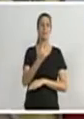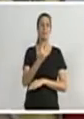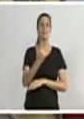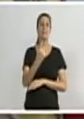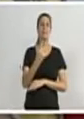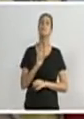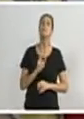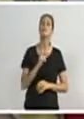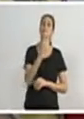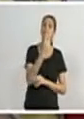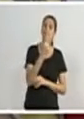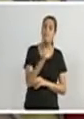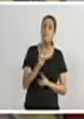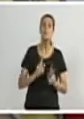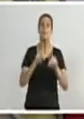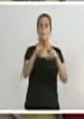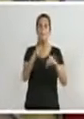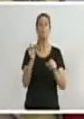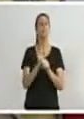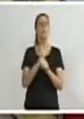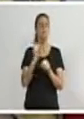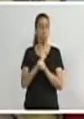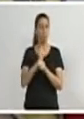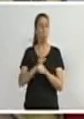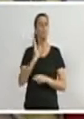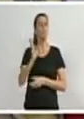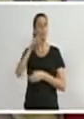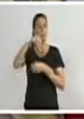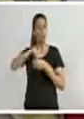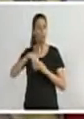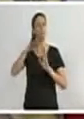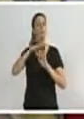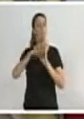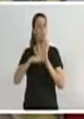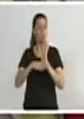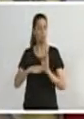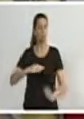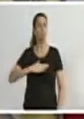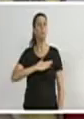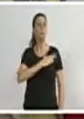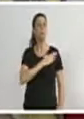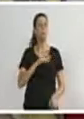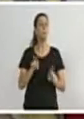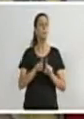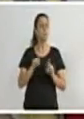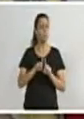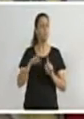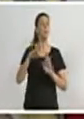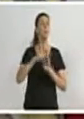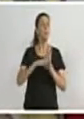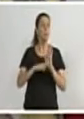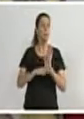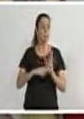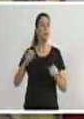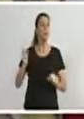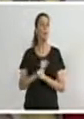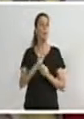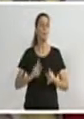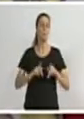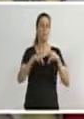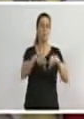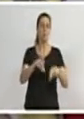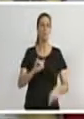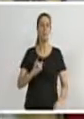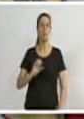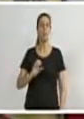que vão ser construídas. Está dentro do programa, do programa das pontes da nossa cidade. E a rua Iolo Hadis